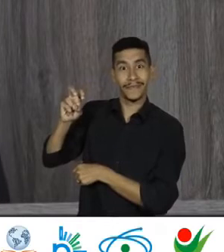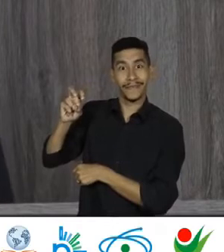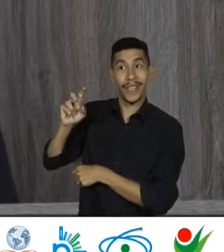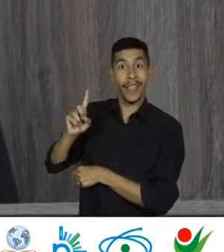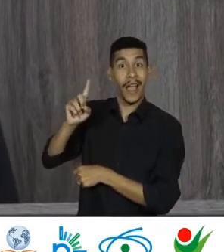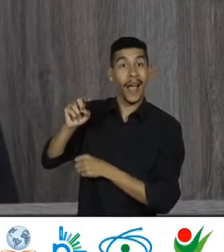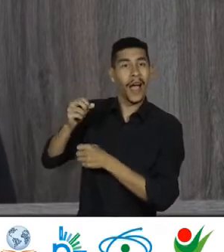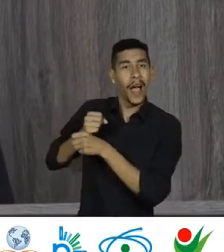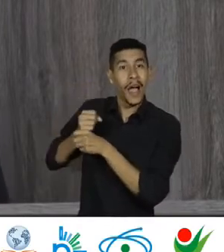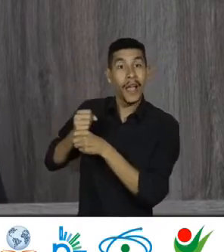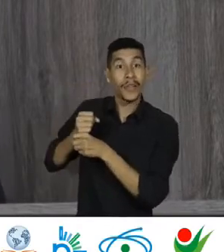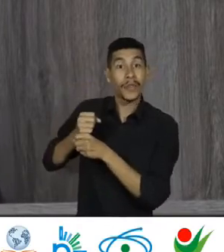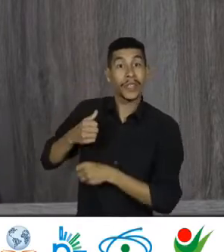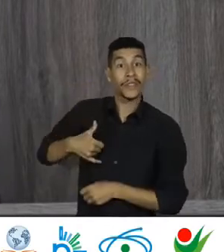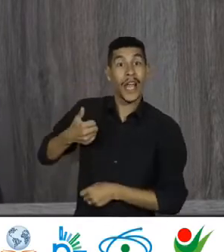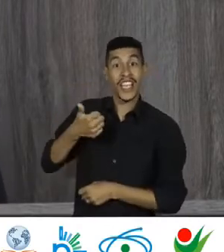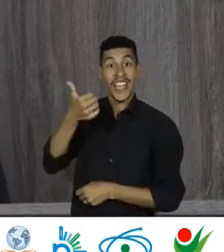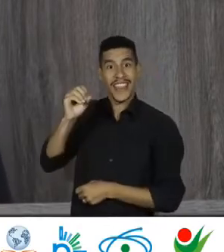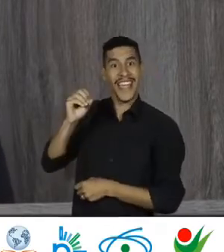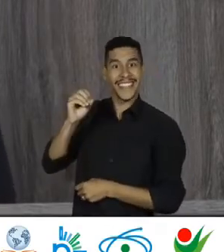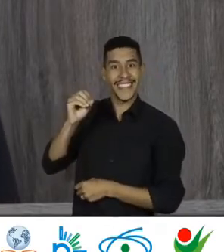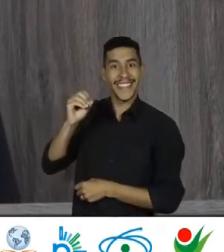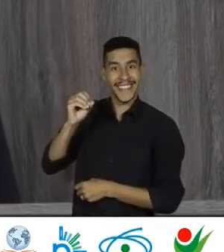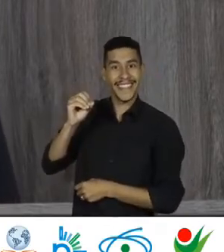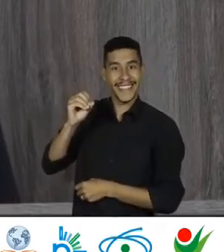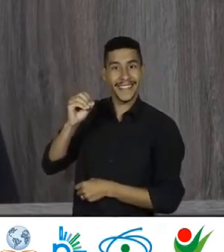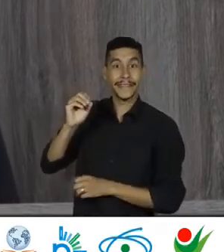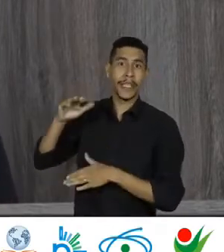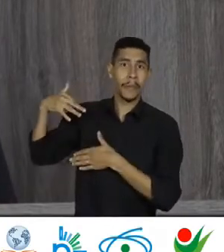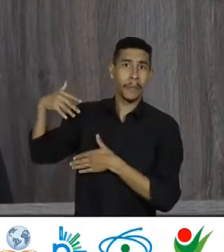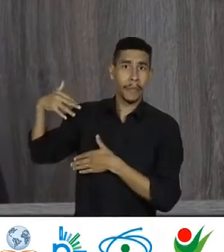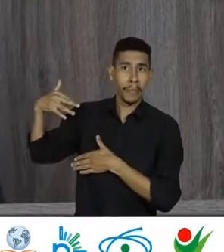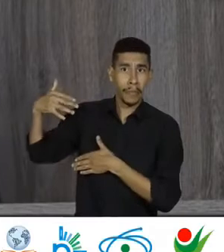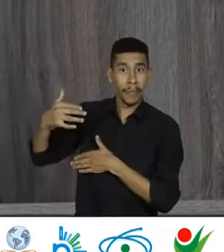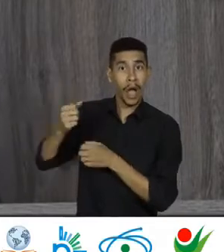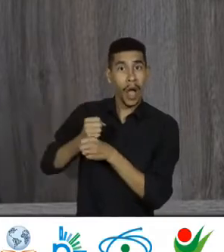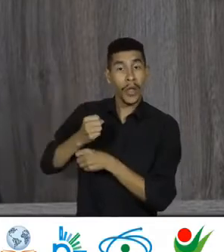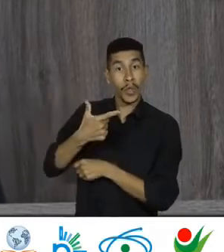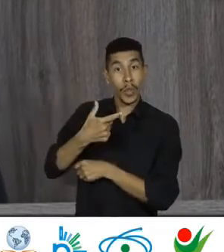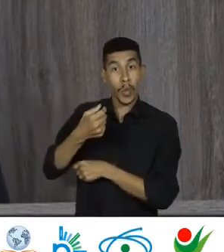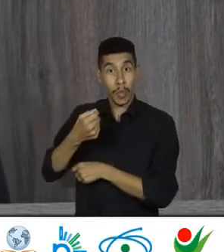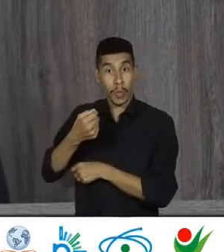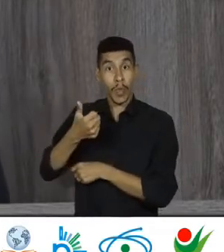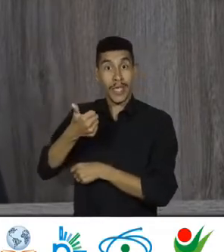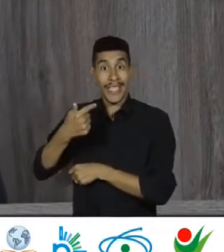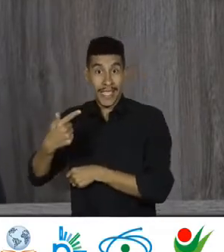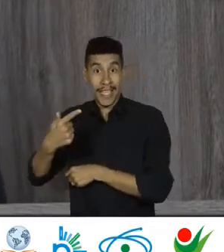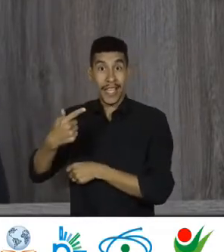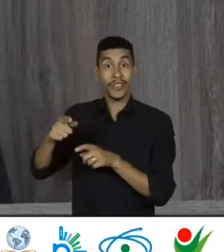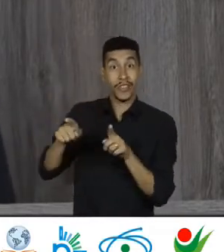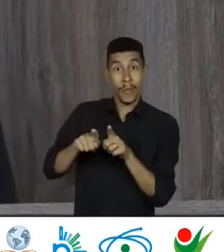em que o PPGE completou 10 anos e posteriormente em 2017 e